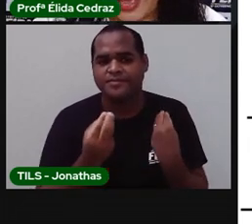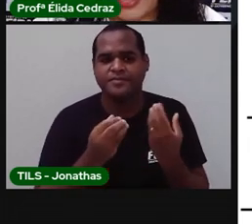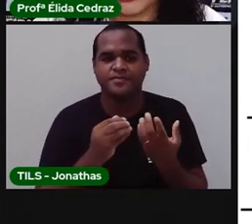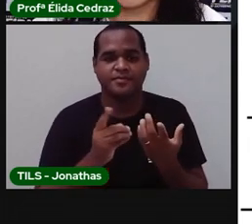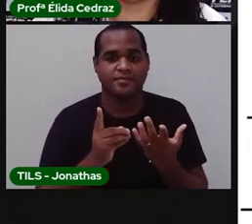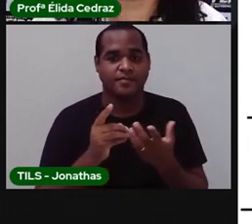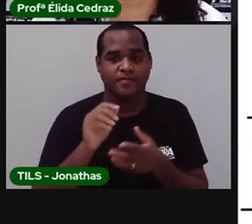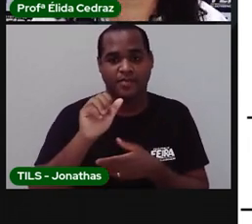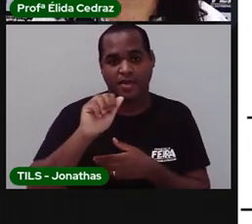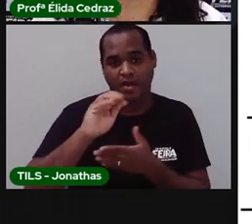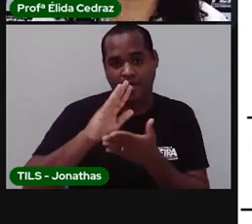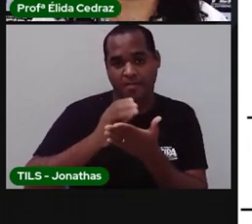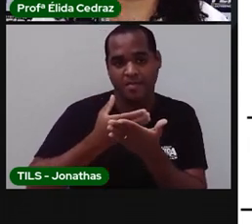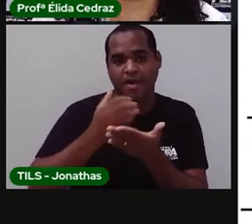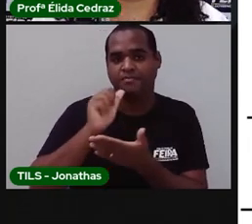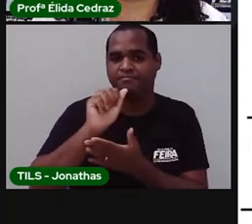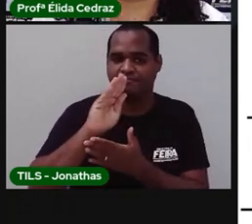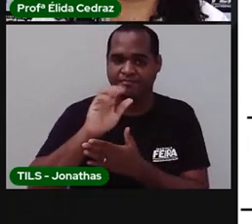Abacate.